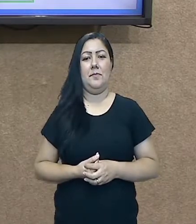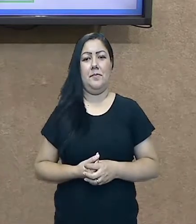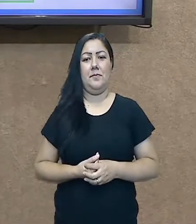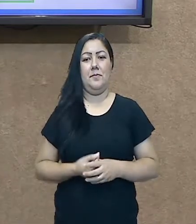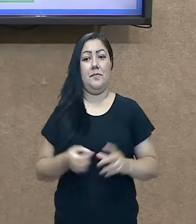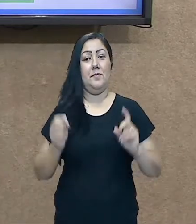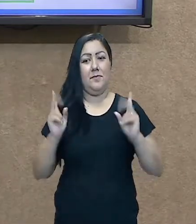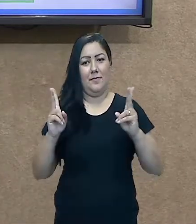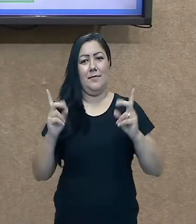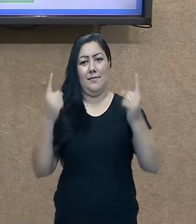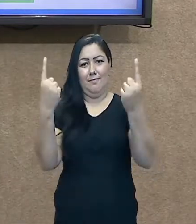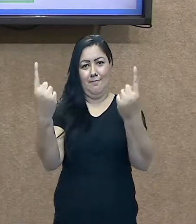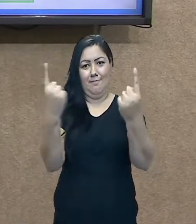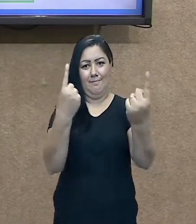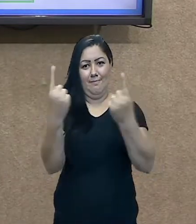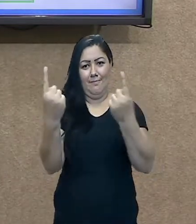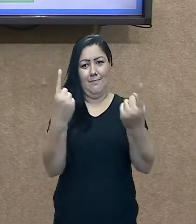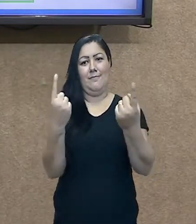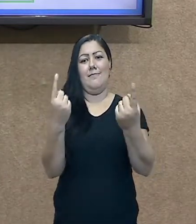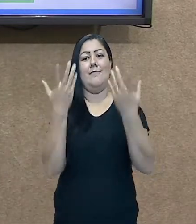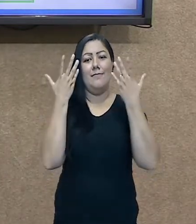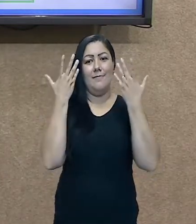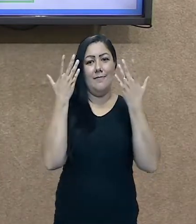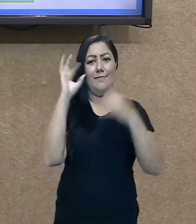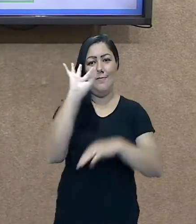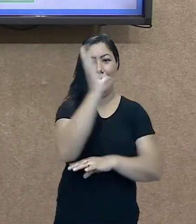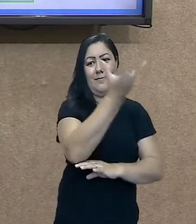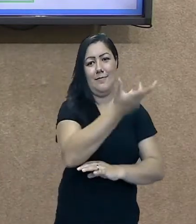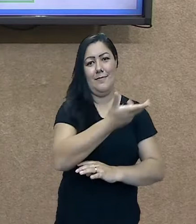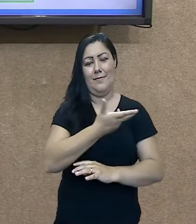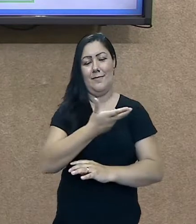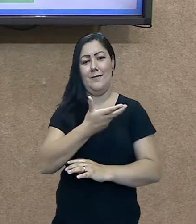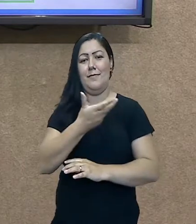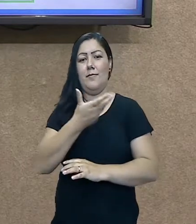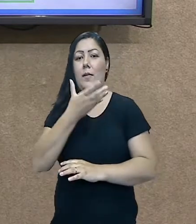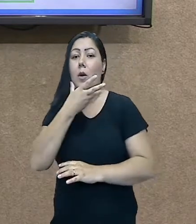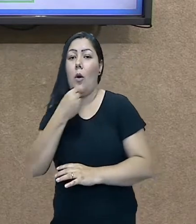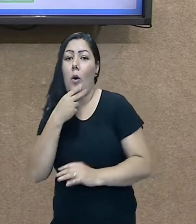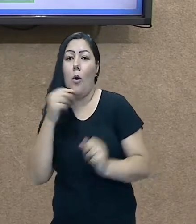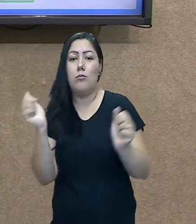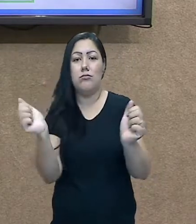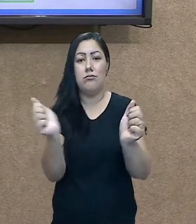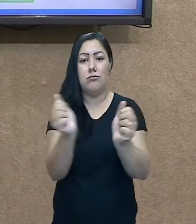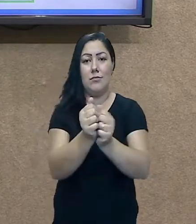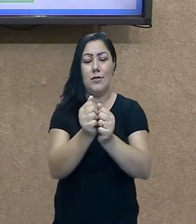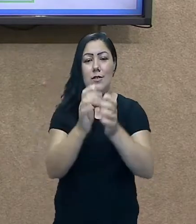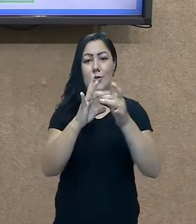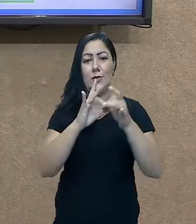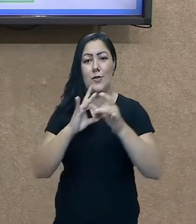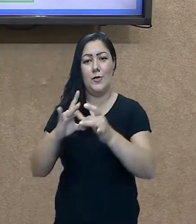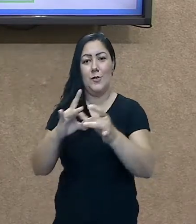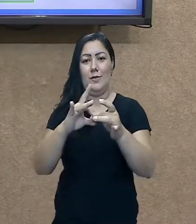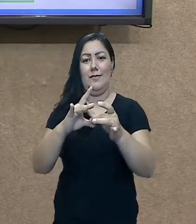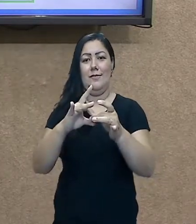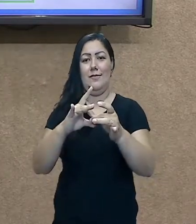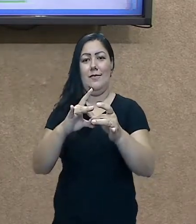Esses dois juntos fazem acontecer esse espaço geográfico.